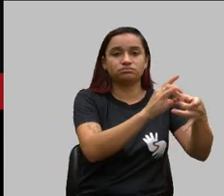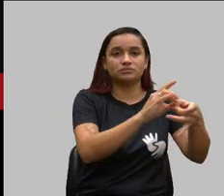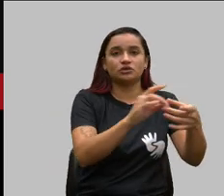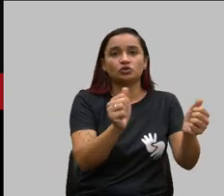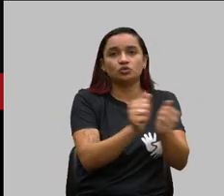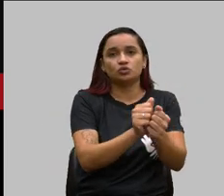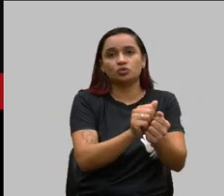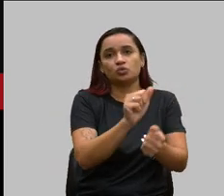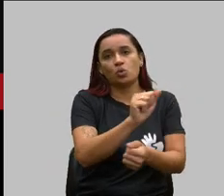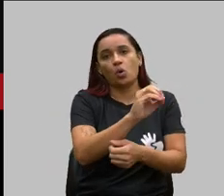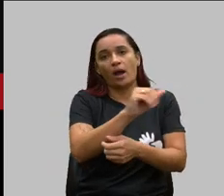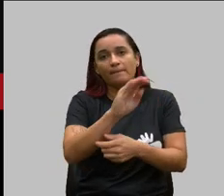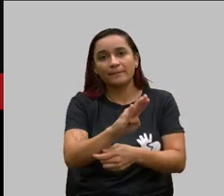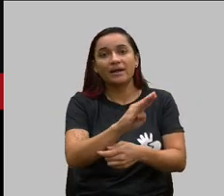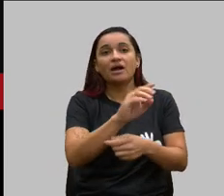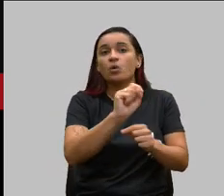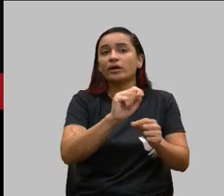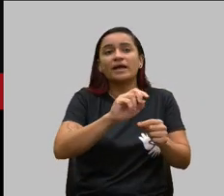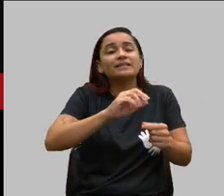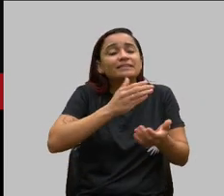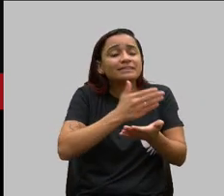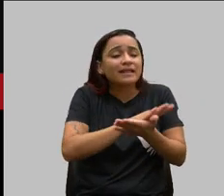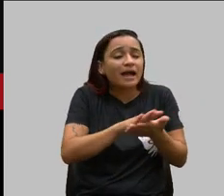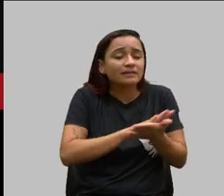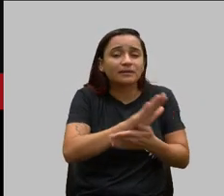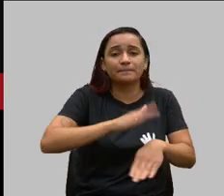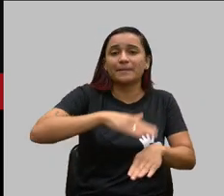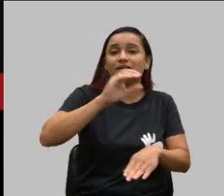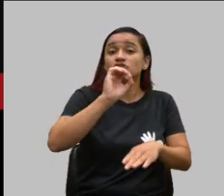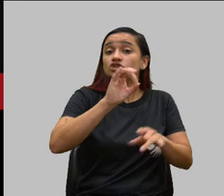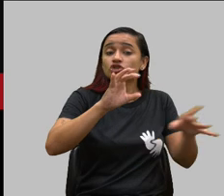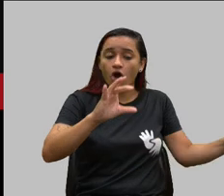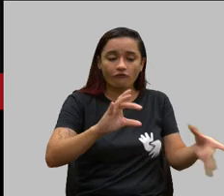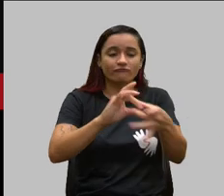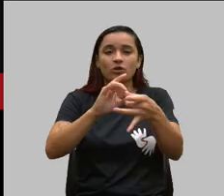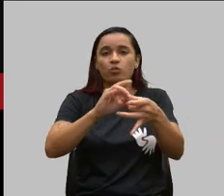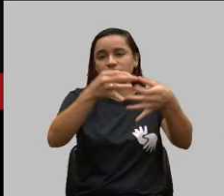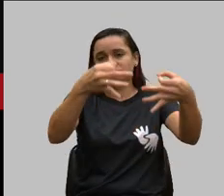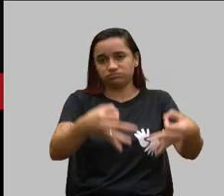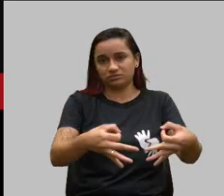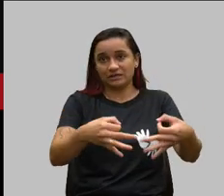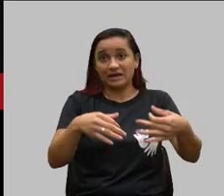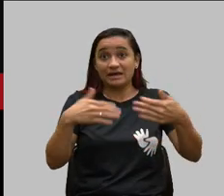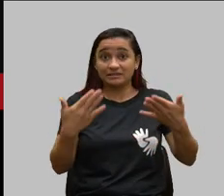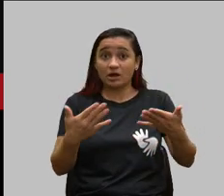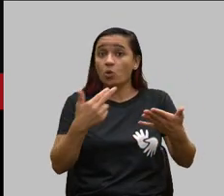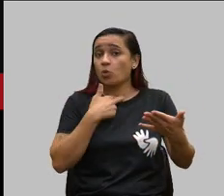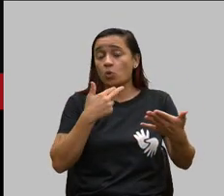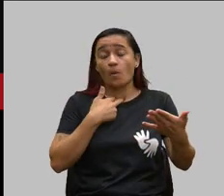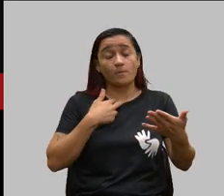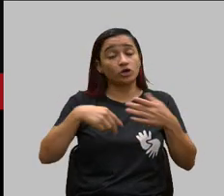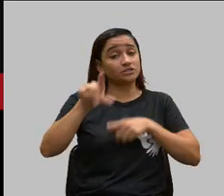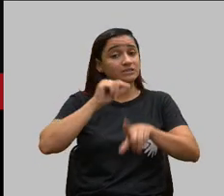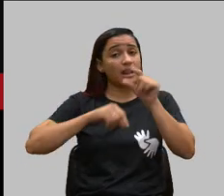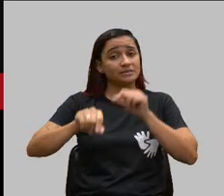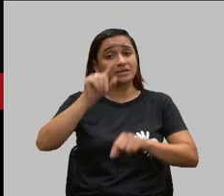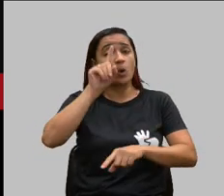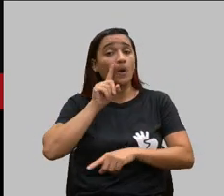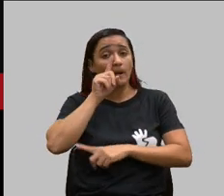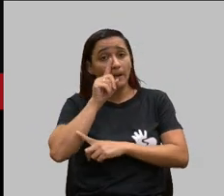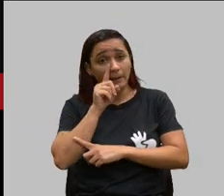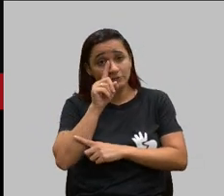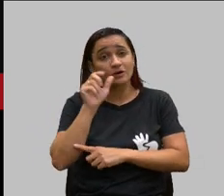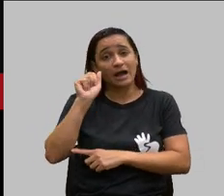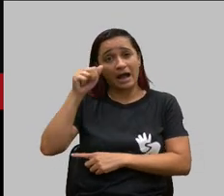além disso apenas a vinculação dele com a OAB então é vedada a seleção de risco e a ANS já tem